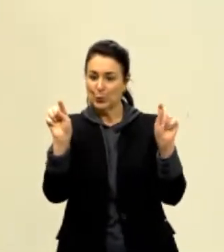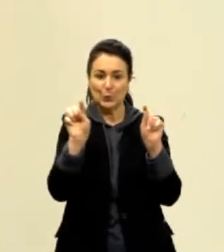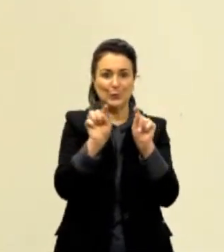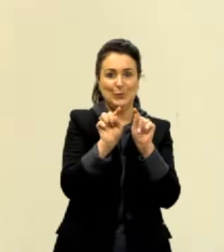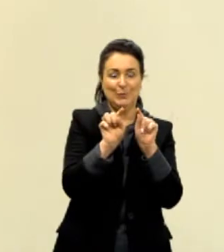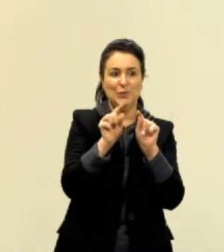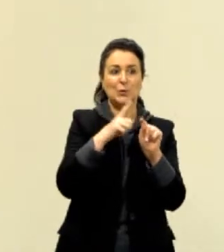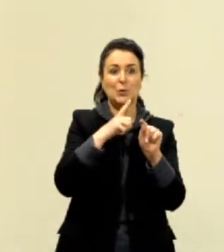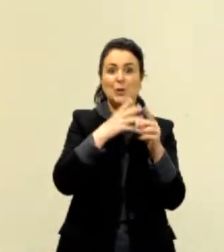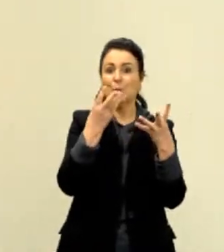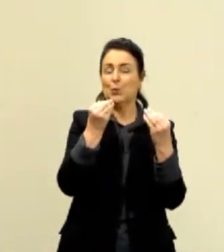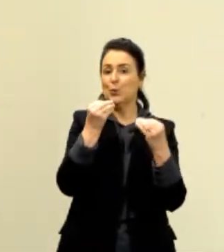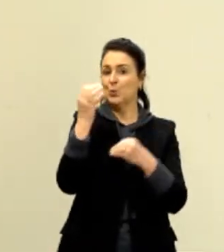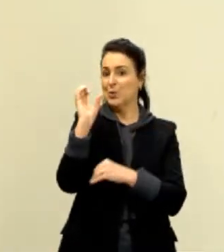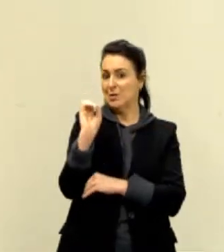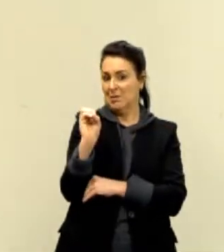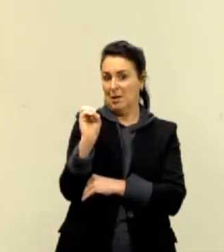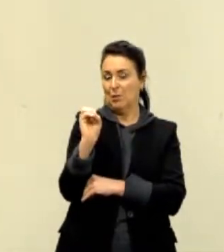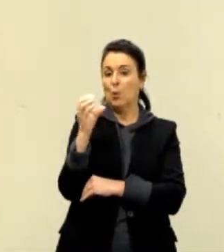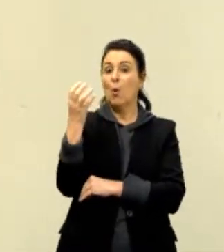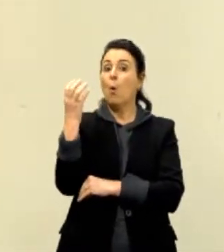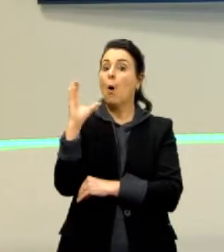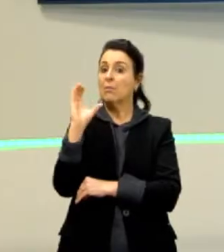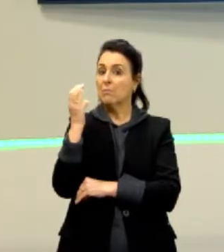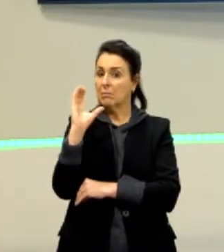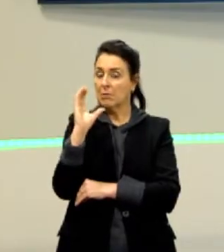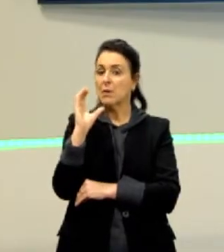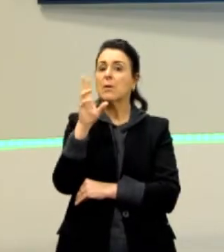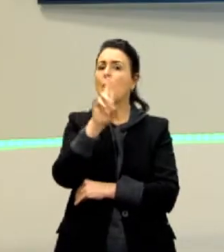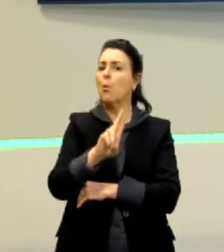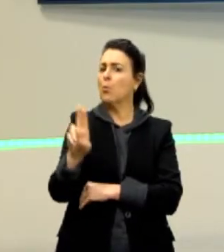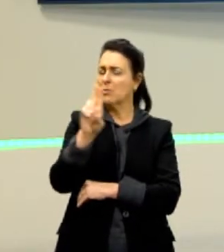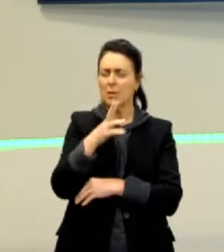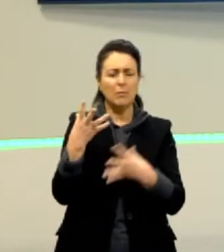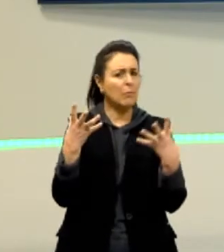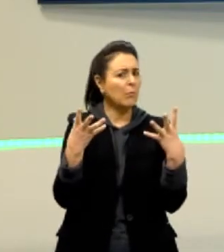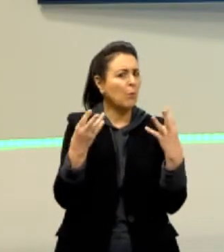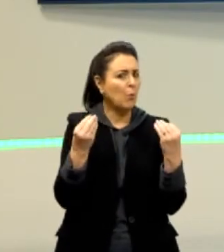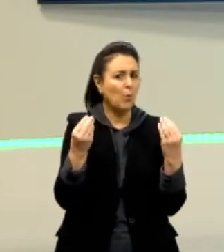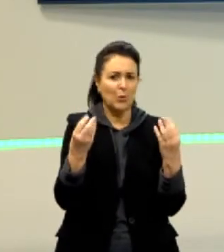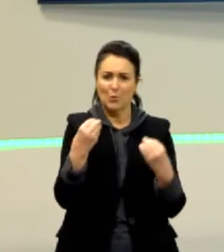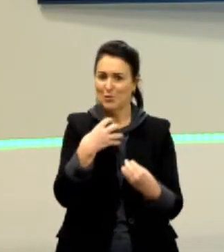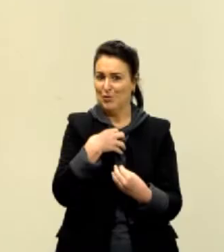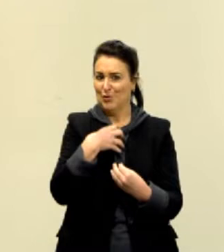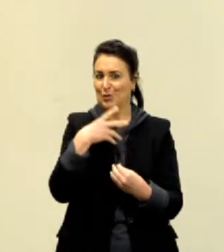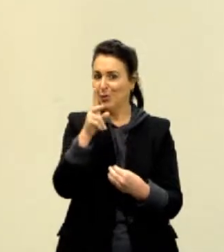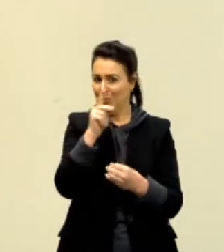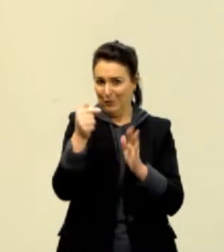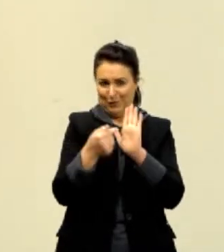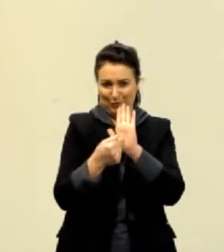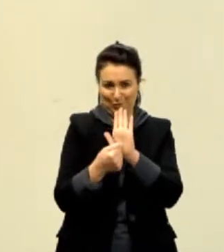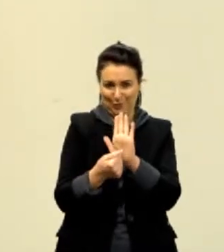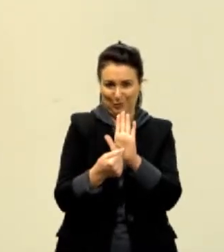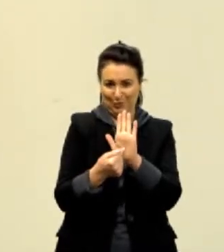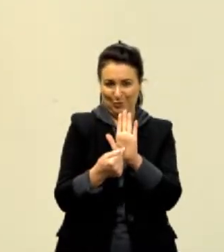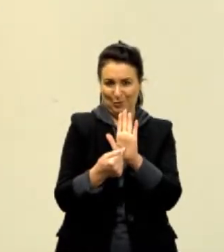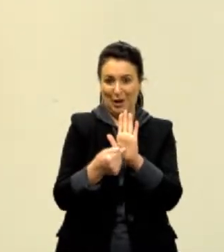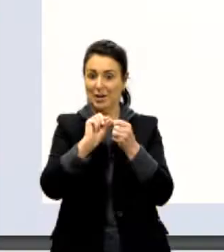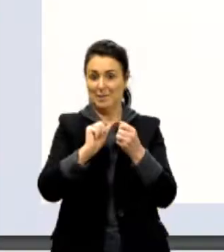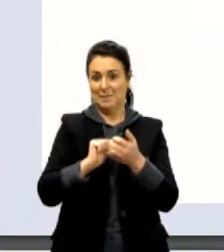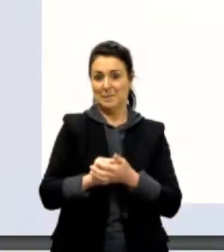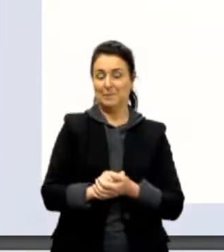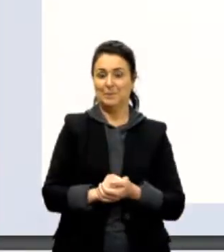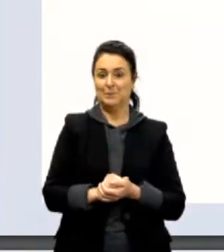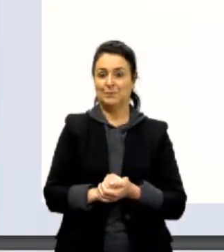A ciência, ela trabalha direto com essa maneira de escrever. E por isso que a gente vai estudar isso